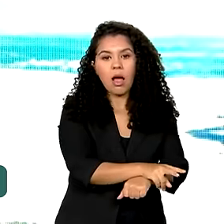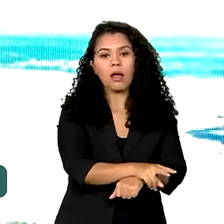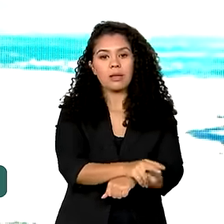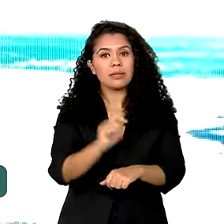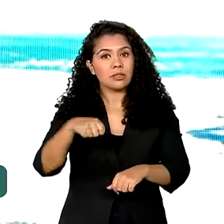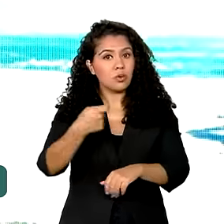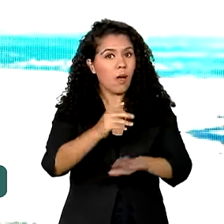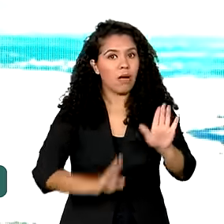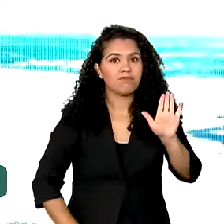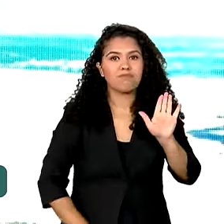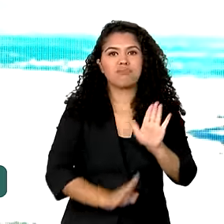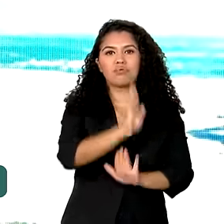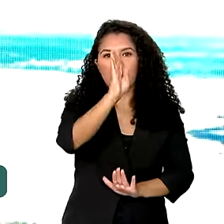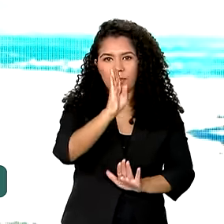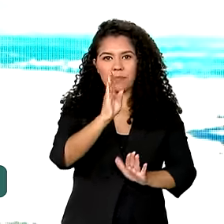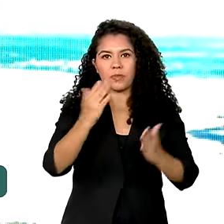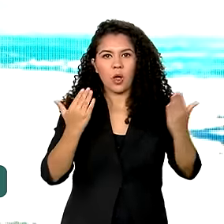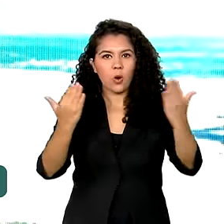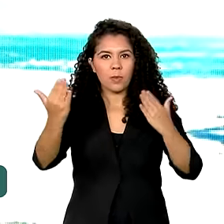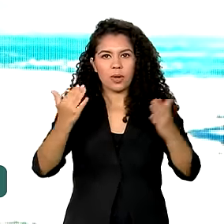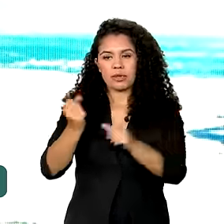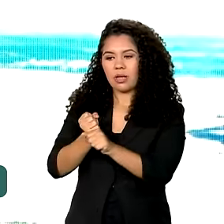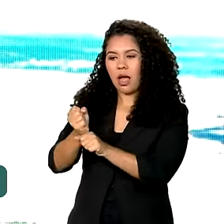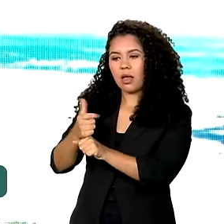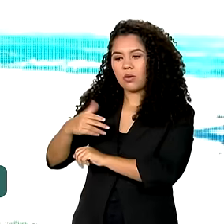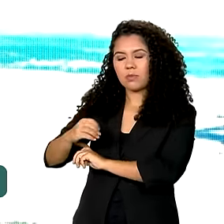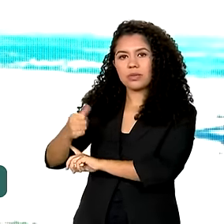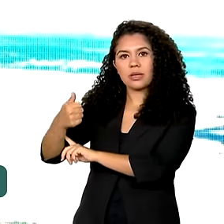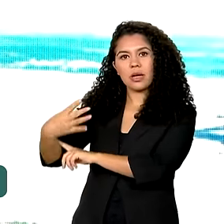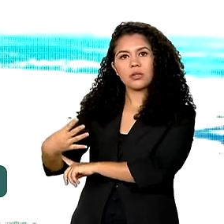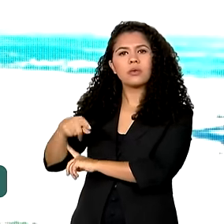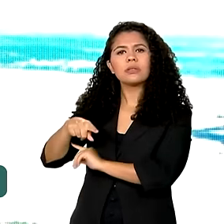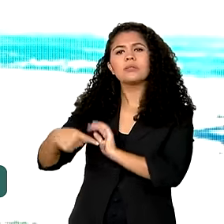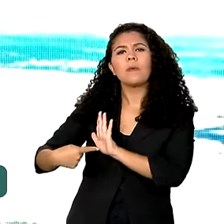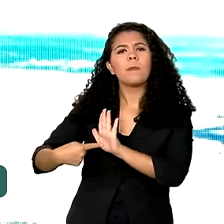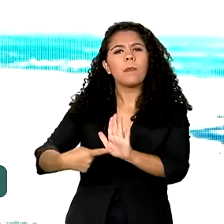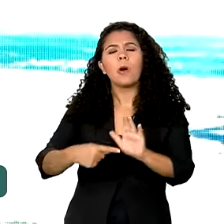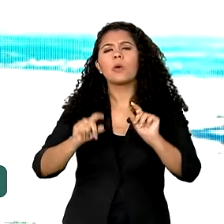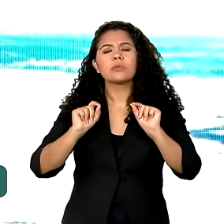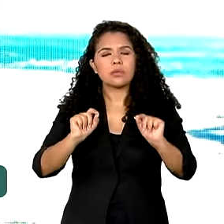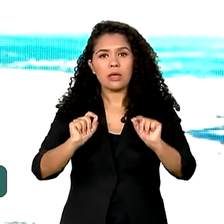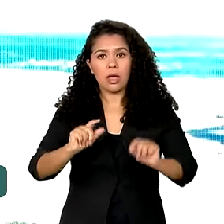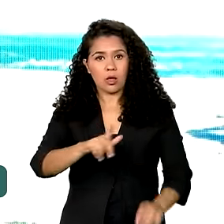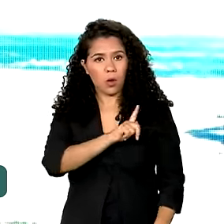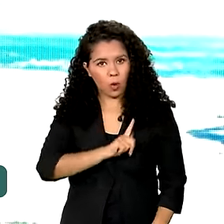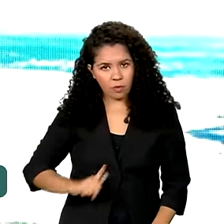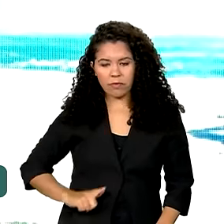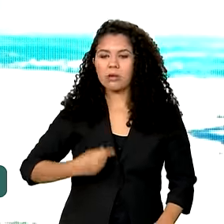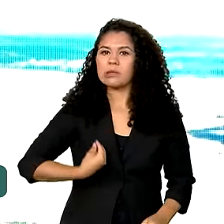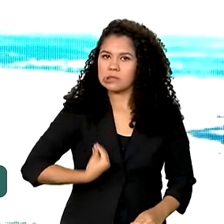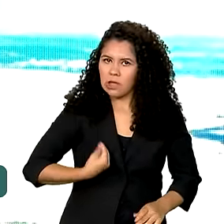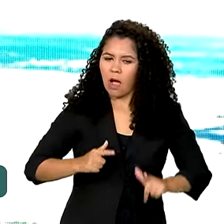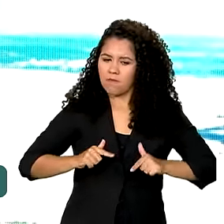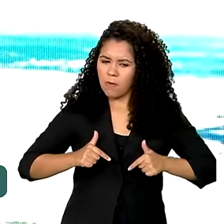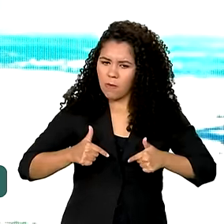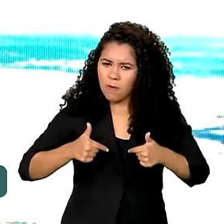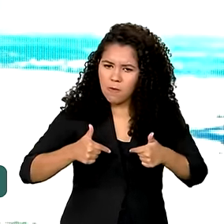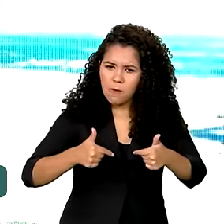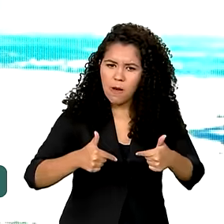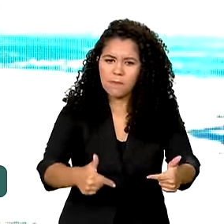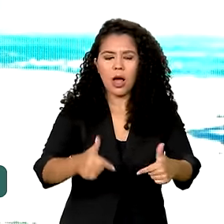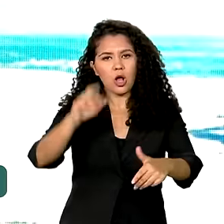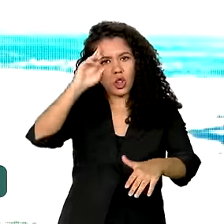recuo também desde 2014. Uma demonstração de que se o governo está fazendo as coisas, se os